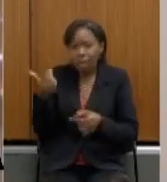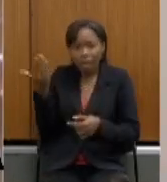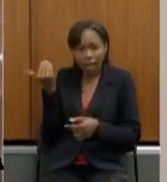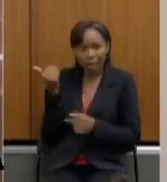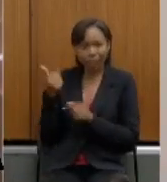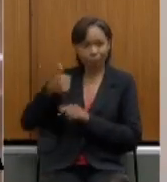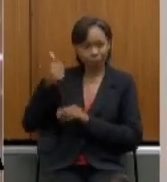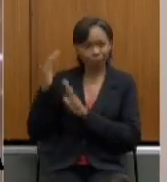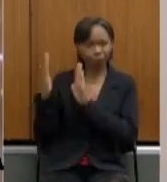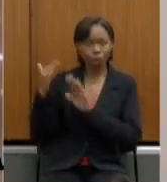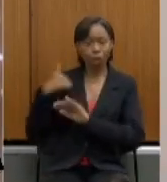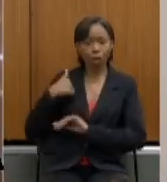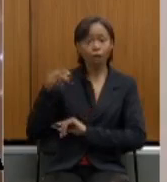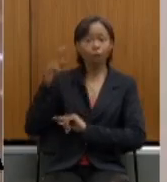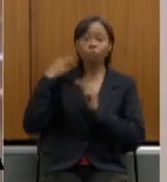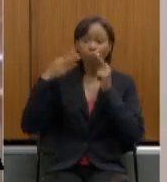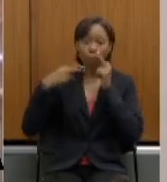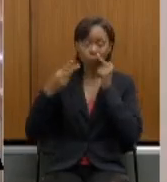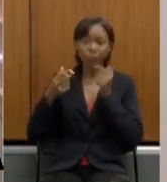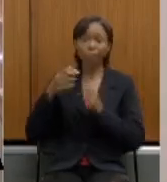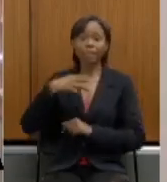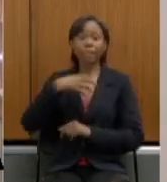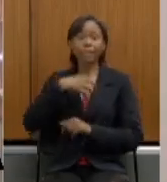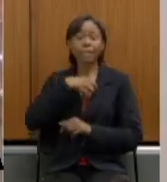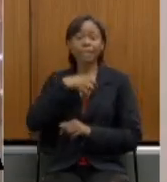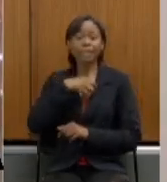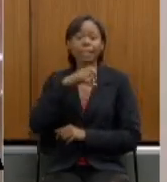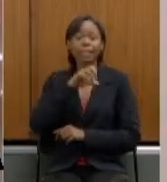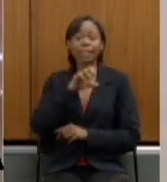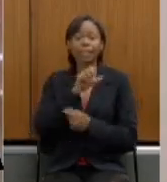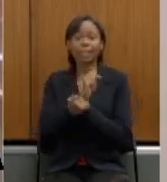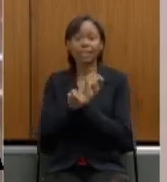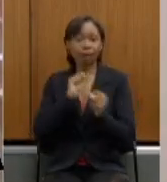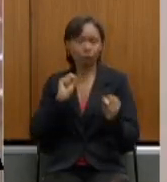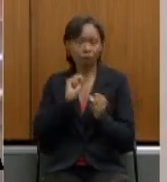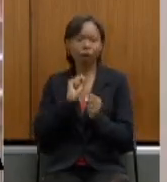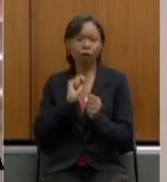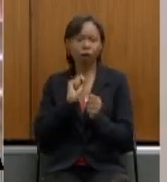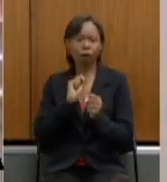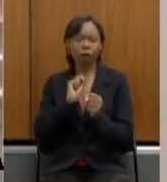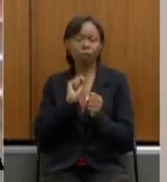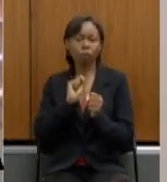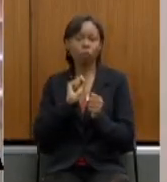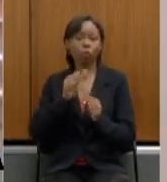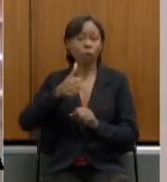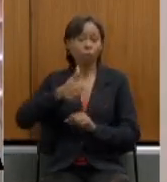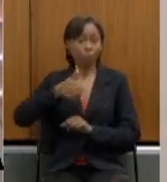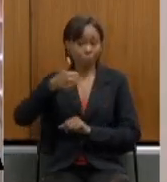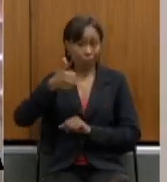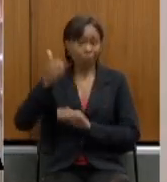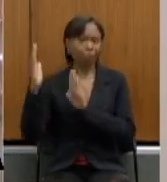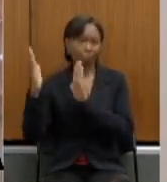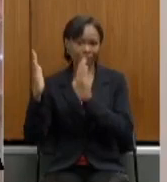fui vereadora de Salvador eleita no meio do mandato para deputada e em seguida